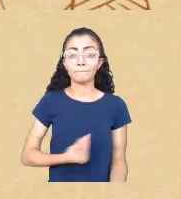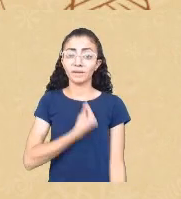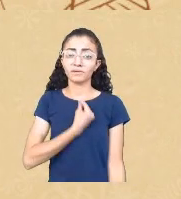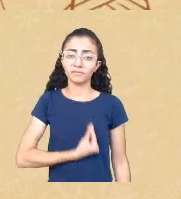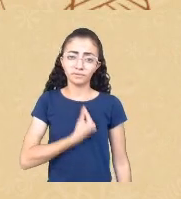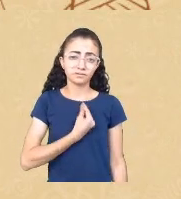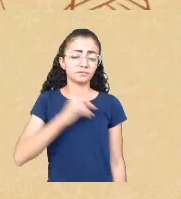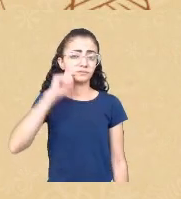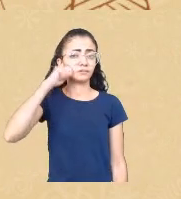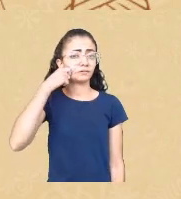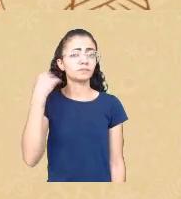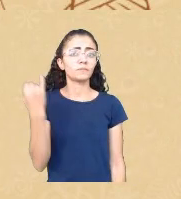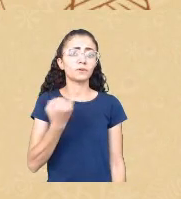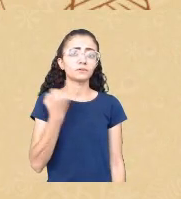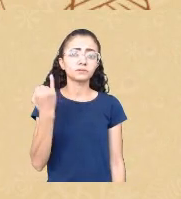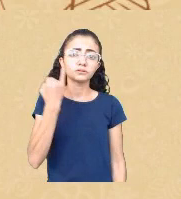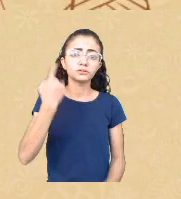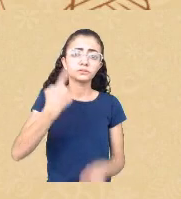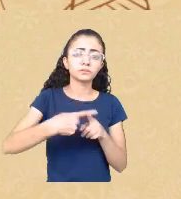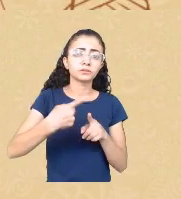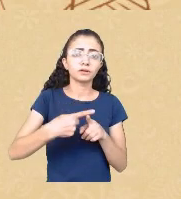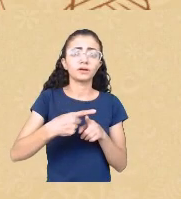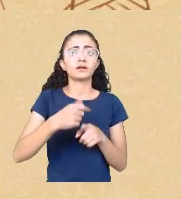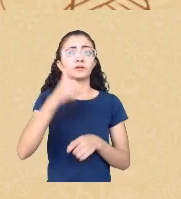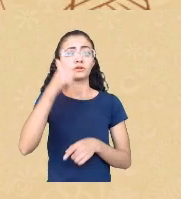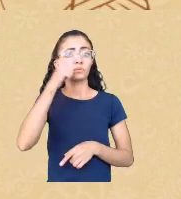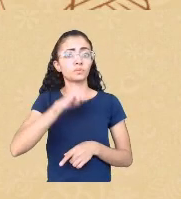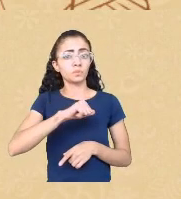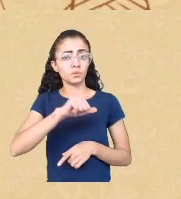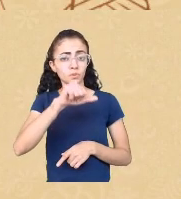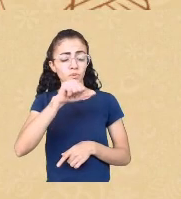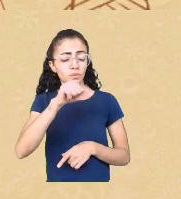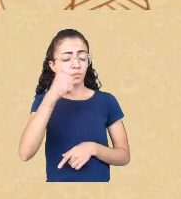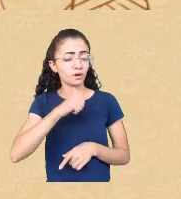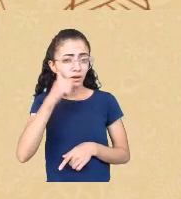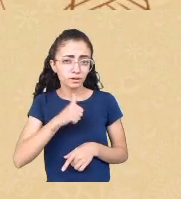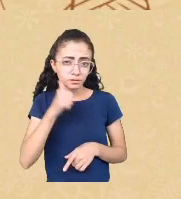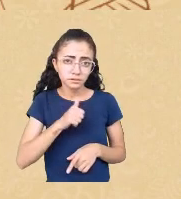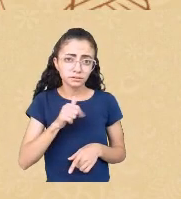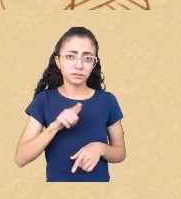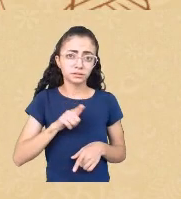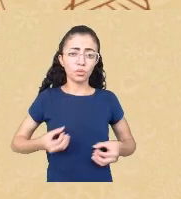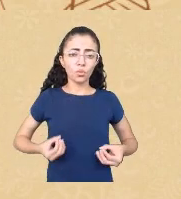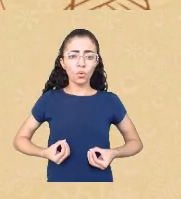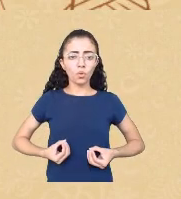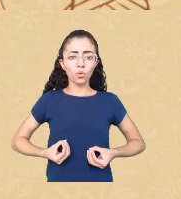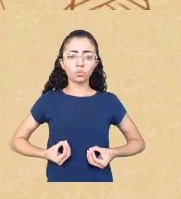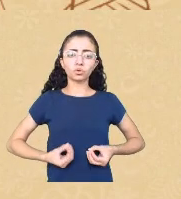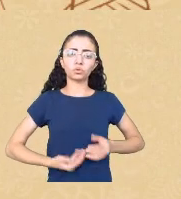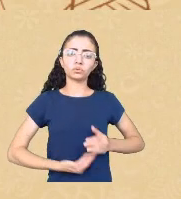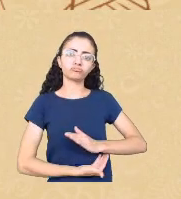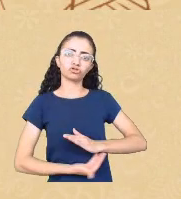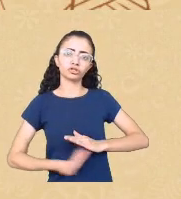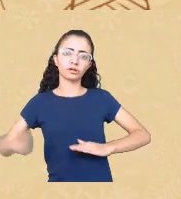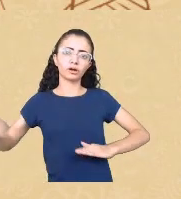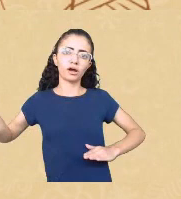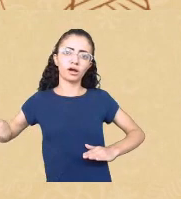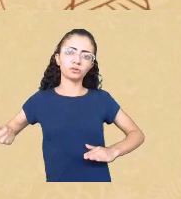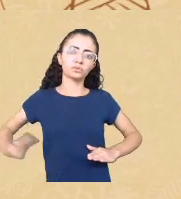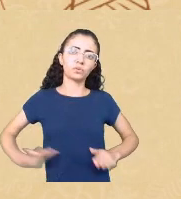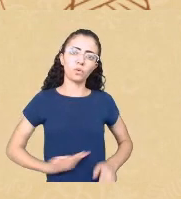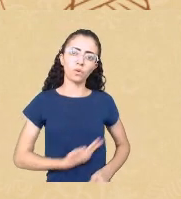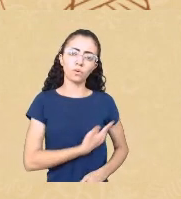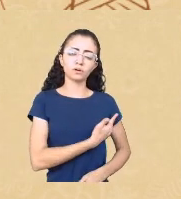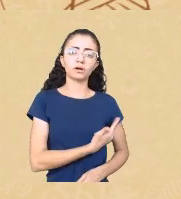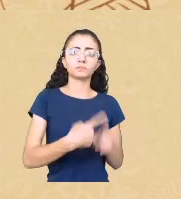que seus úteros são retirados porque para a ciência médica não é